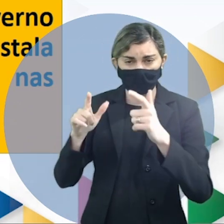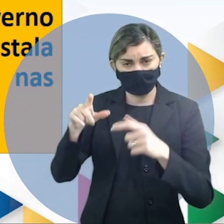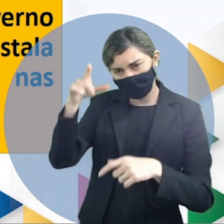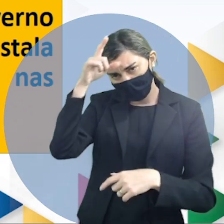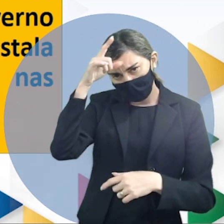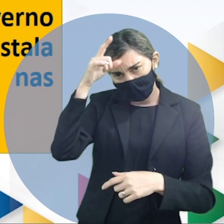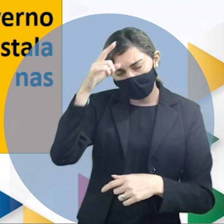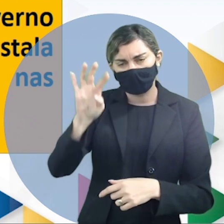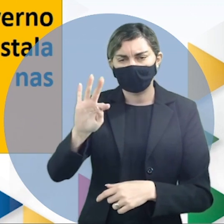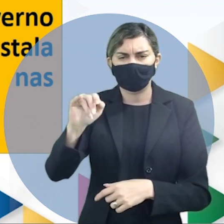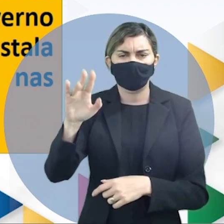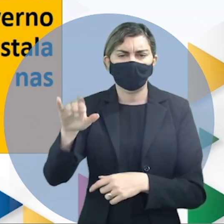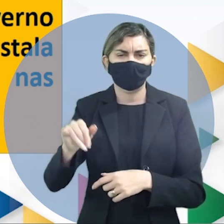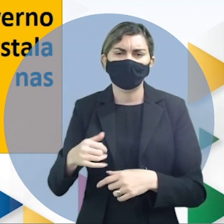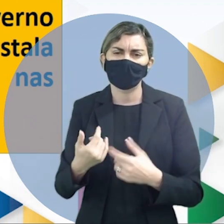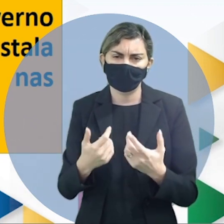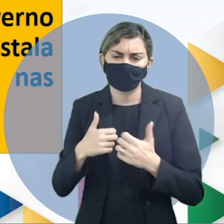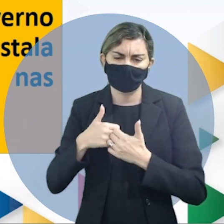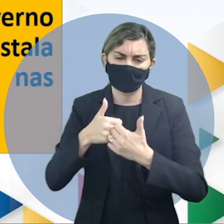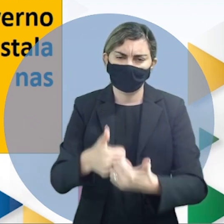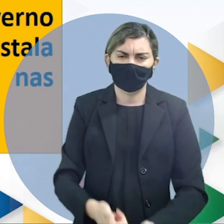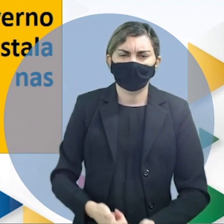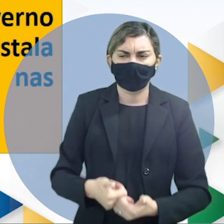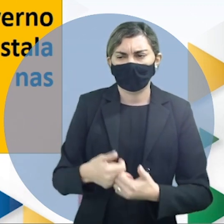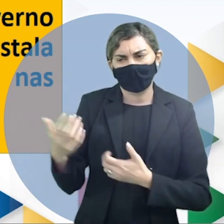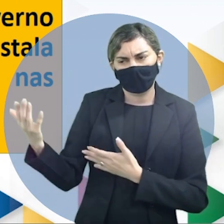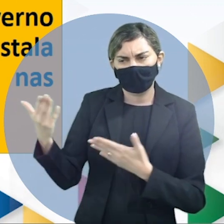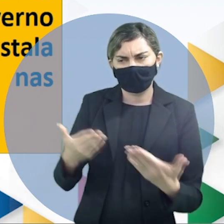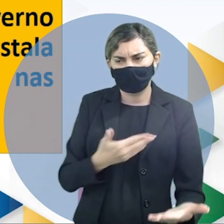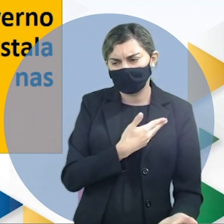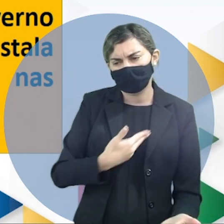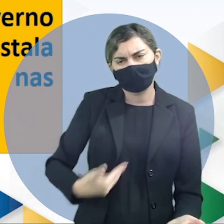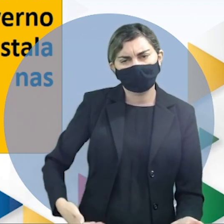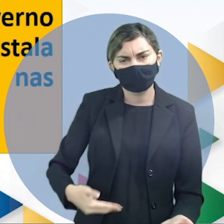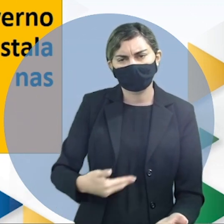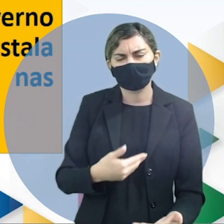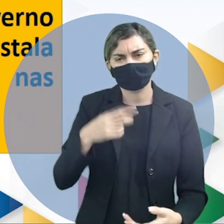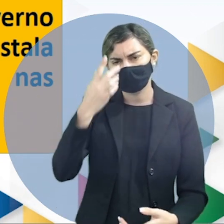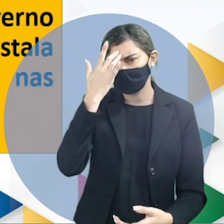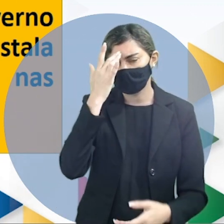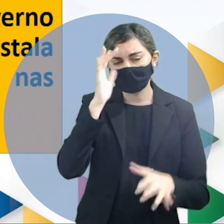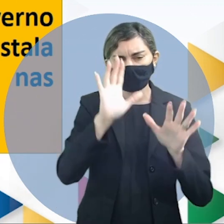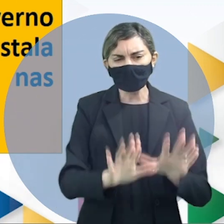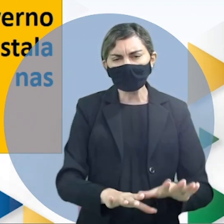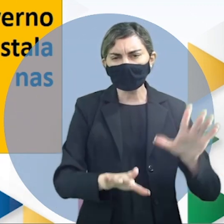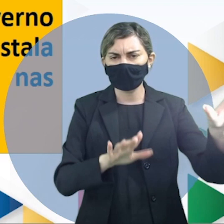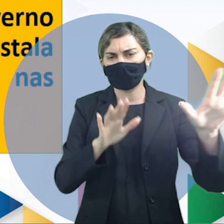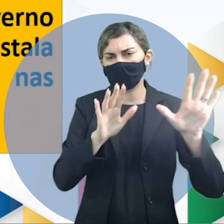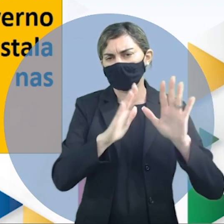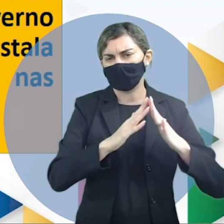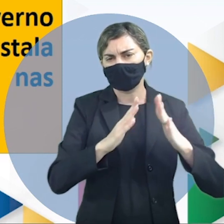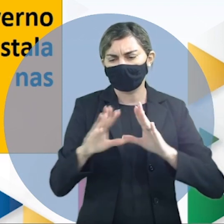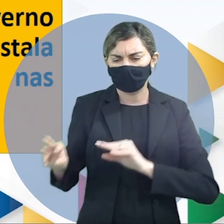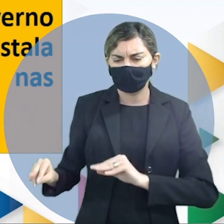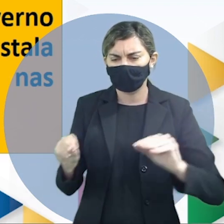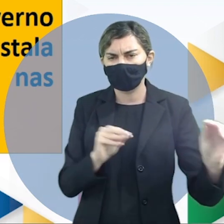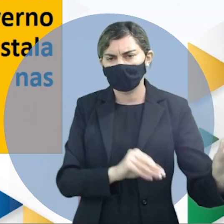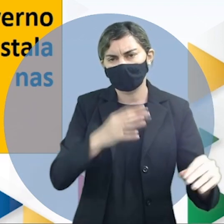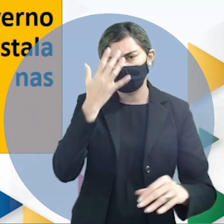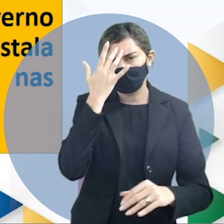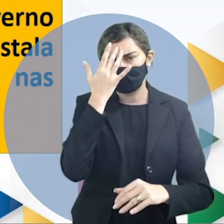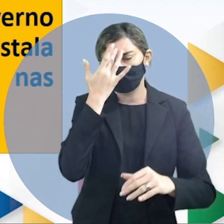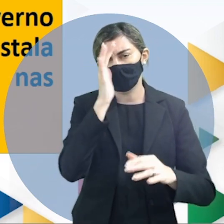líderes tibetanos e seus seguidores a convite do governo indiano exila-se na Índia e aí